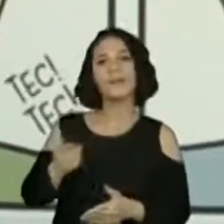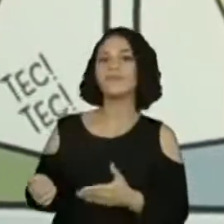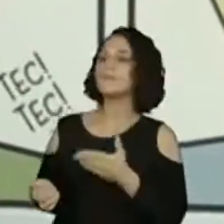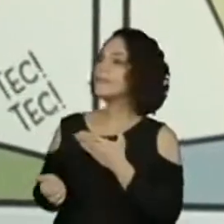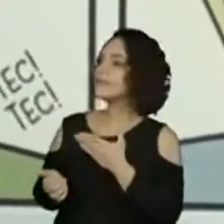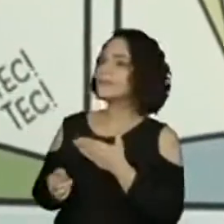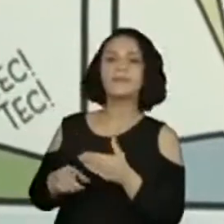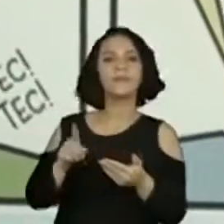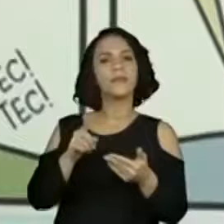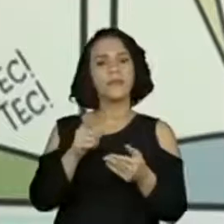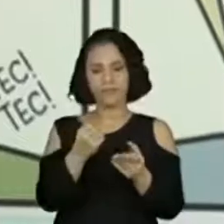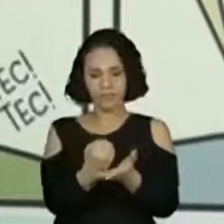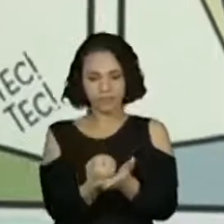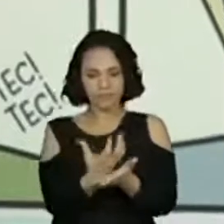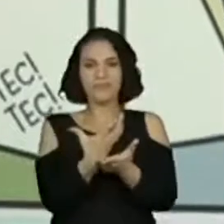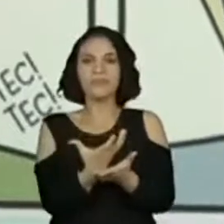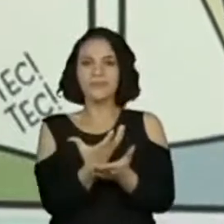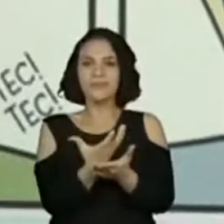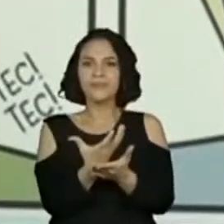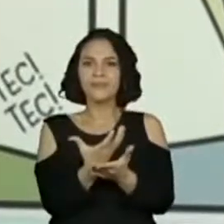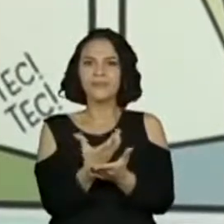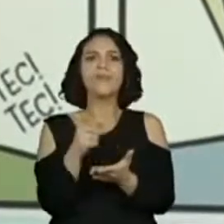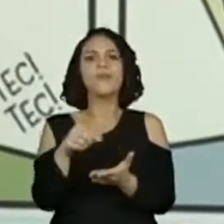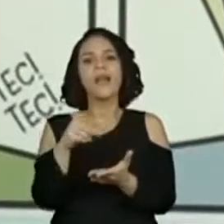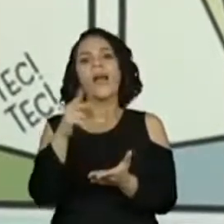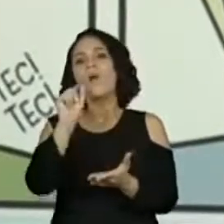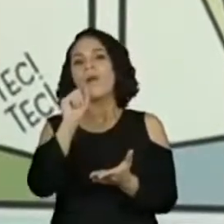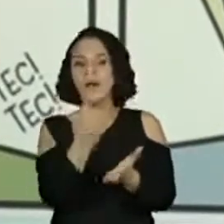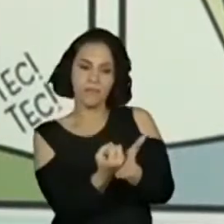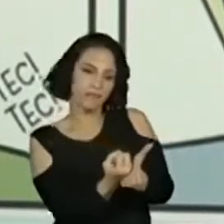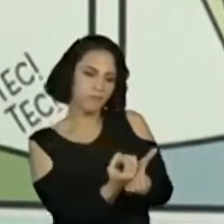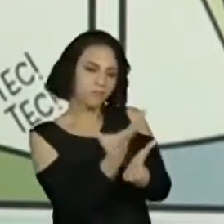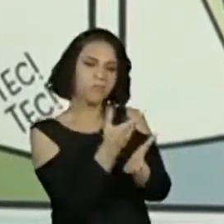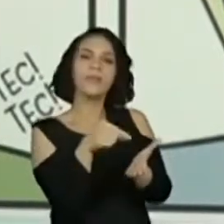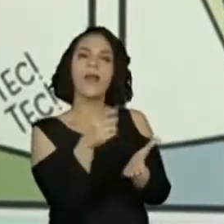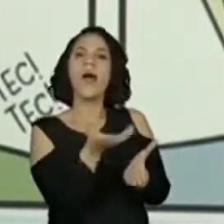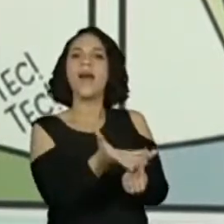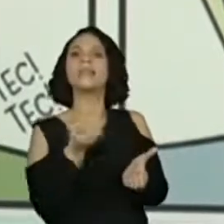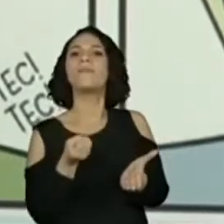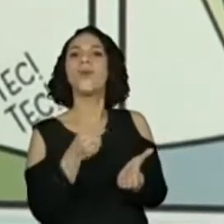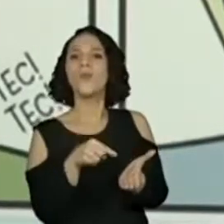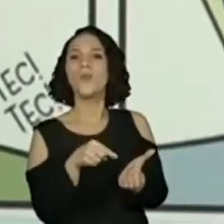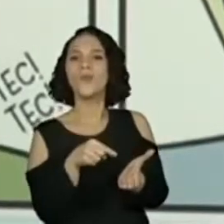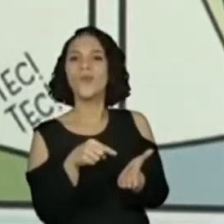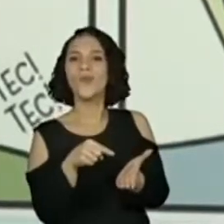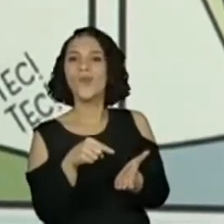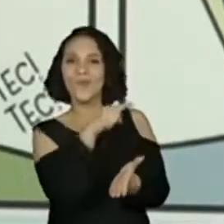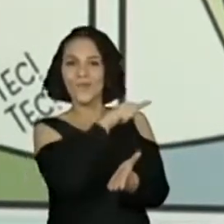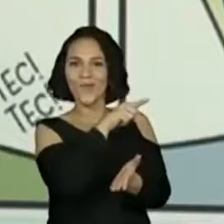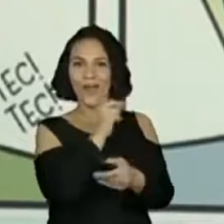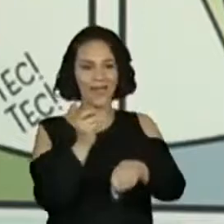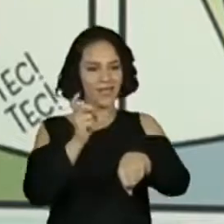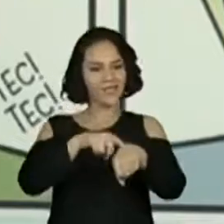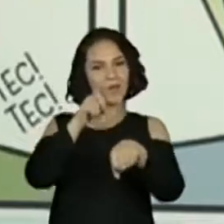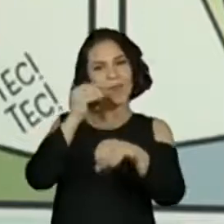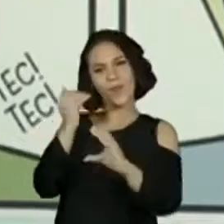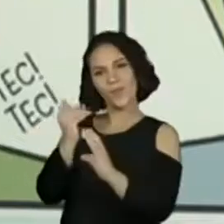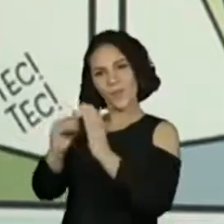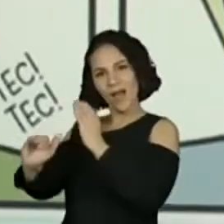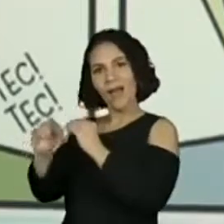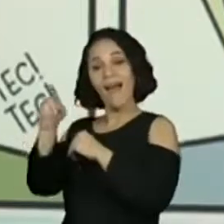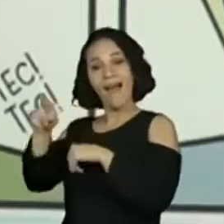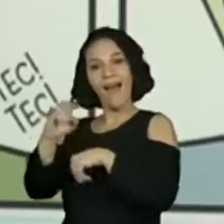tem plim, o plim, é que está recebendo a mensagem que